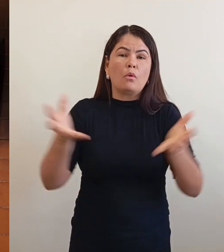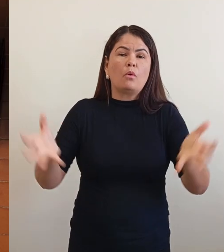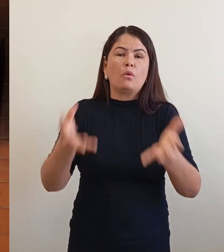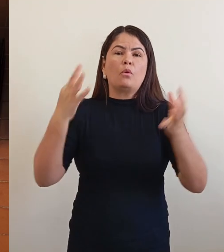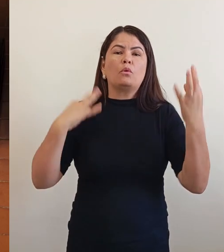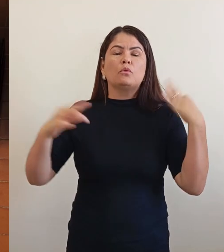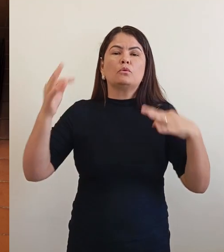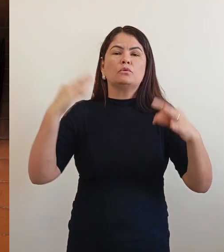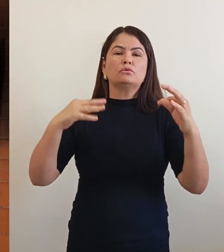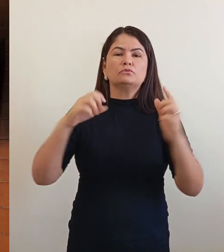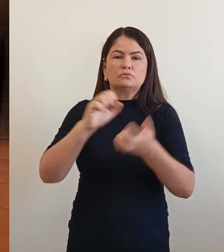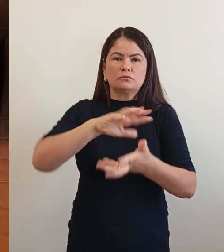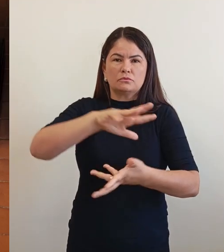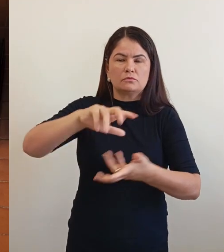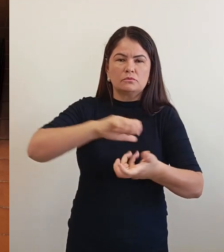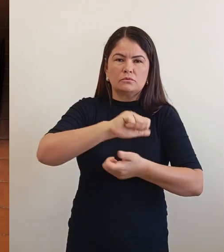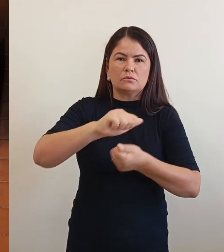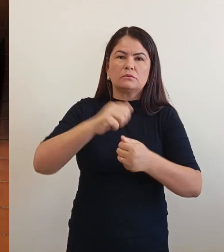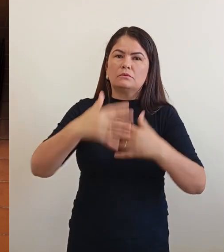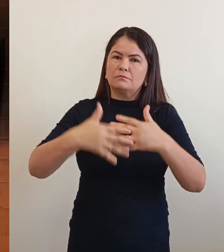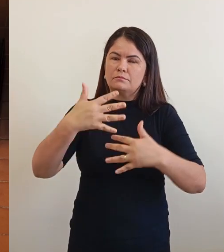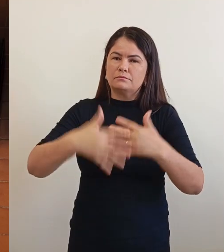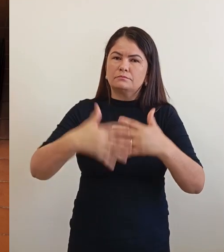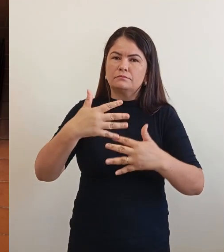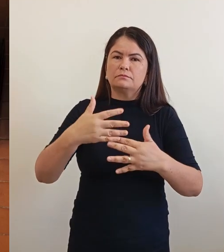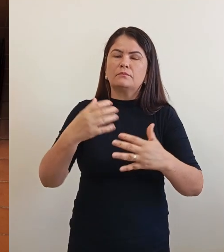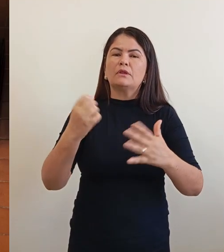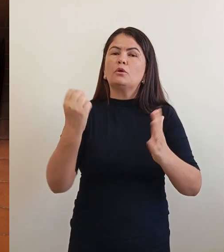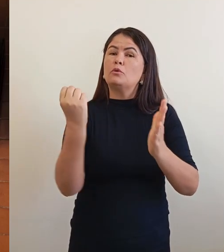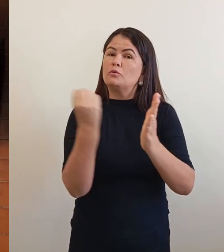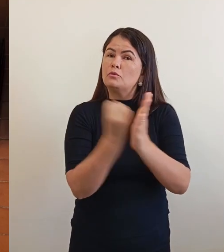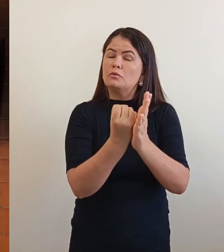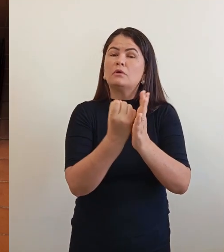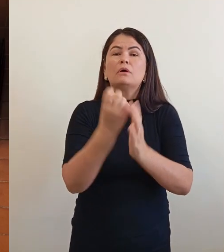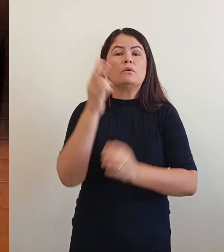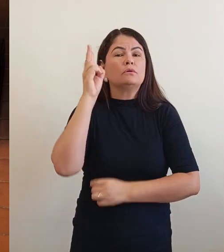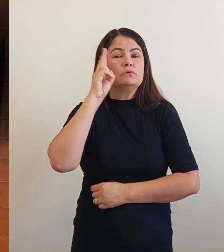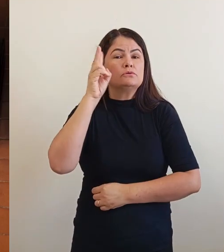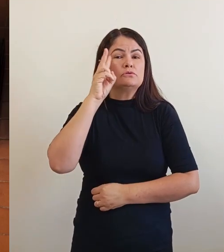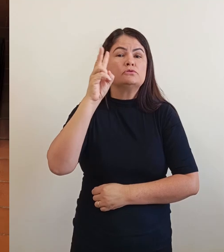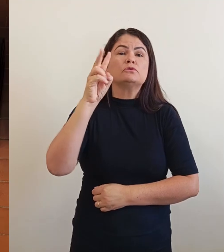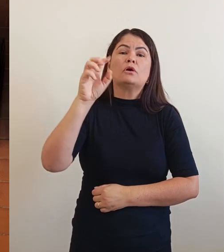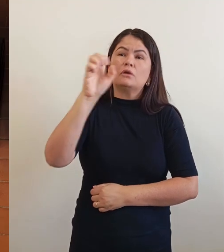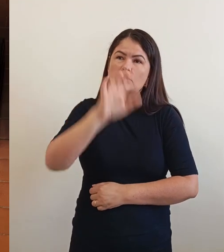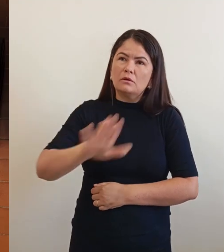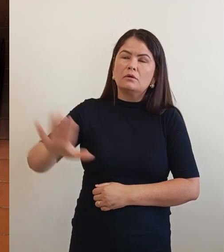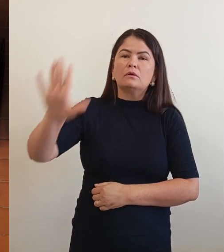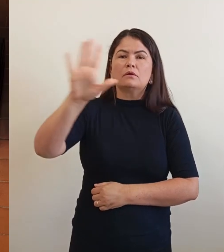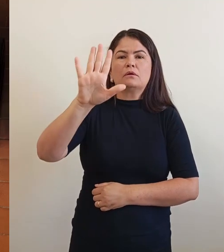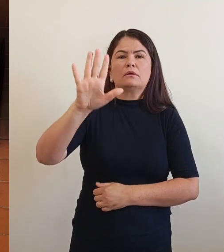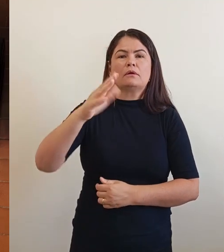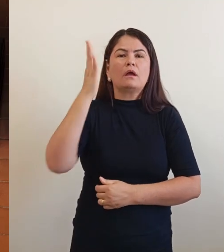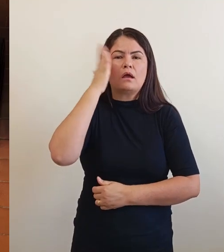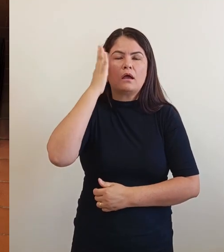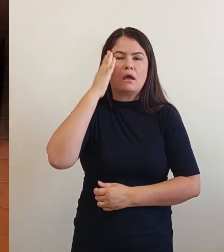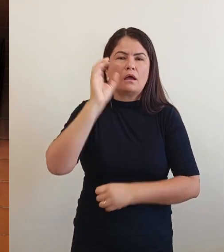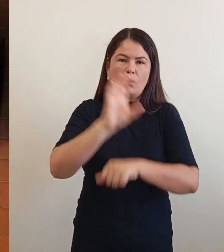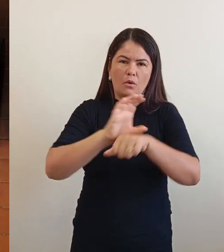cultural e histórica da nossa região? 4. Sabendo que a Constituição Federal de 1988